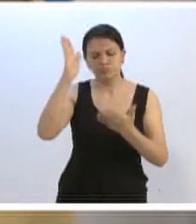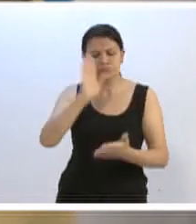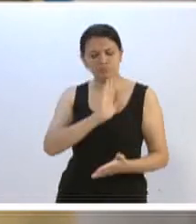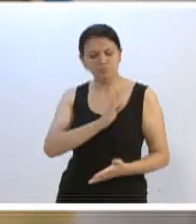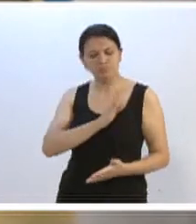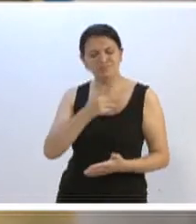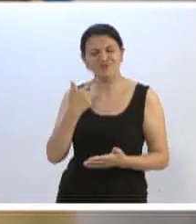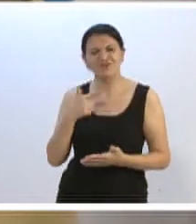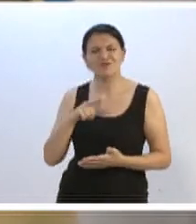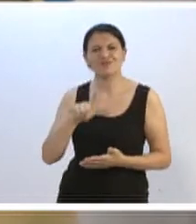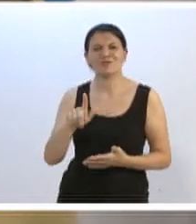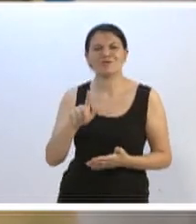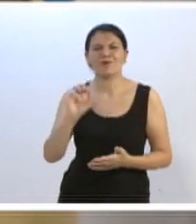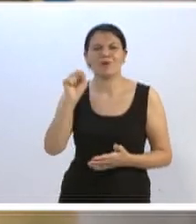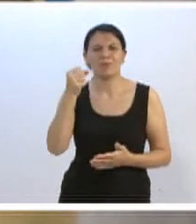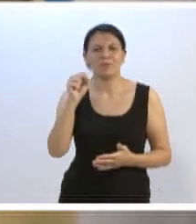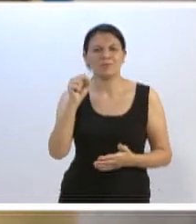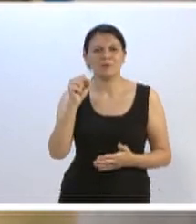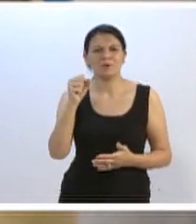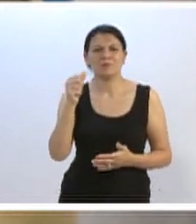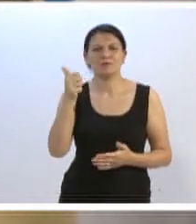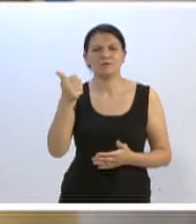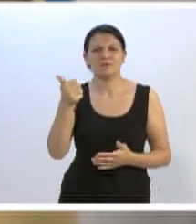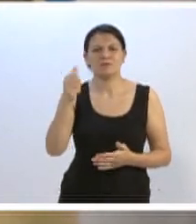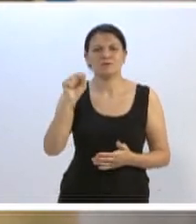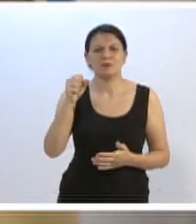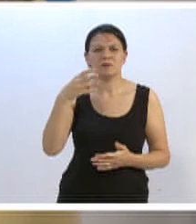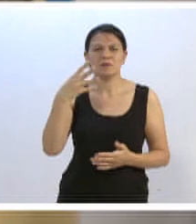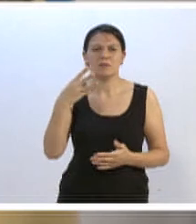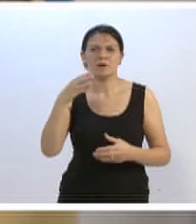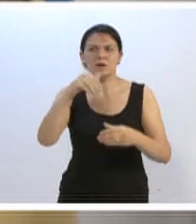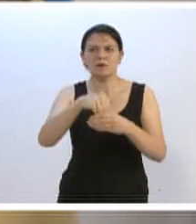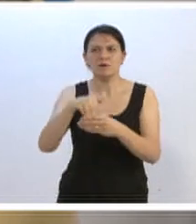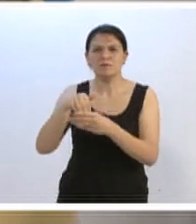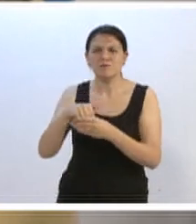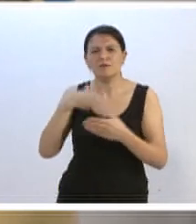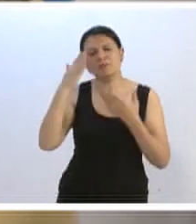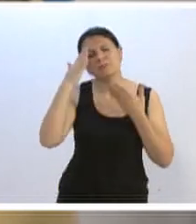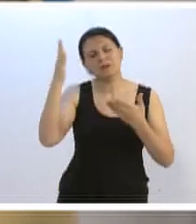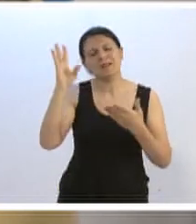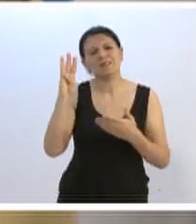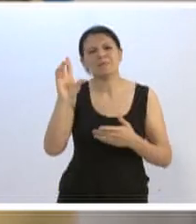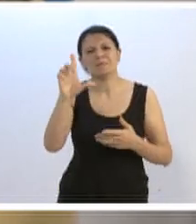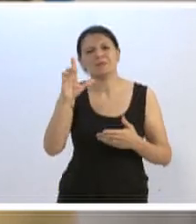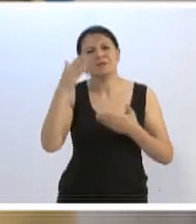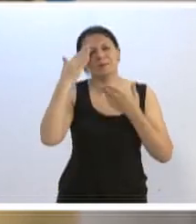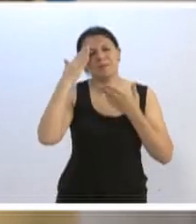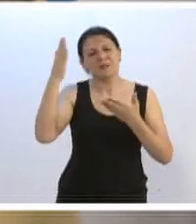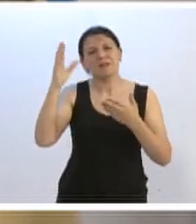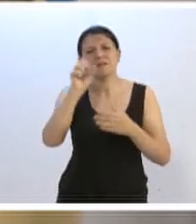mais uma vez, aos 8.184 votos que recebi. Muito obrigado, Blumenau, muito obrigado, Santa Catarina.